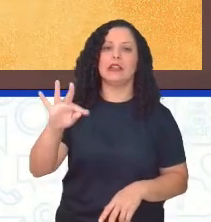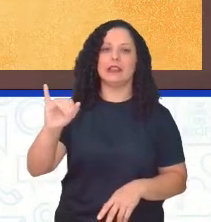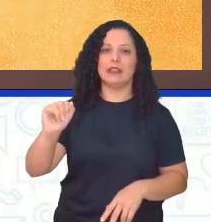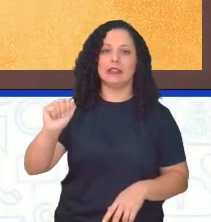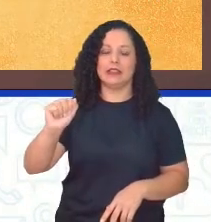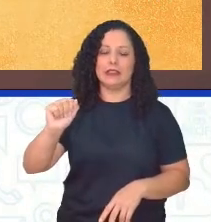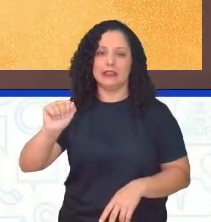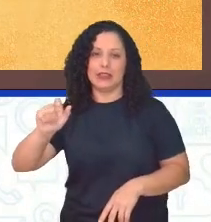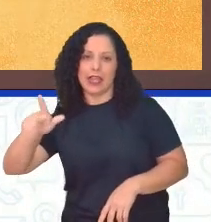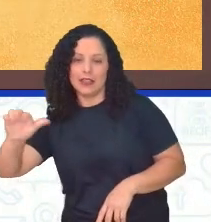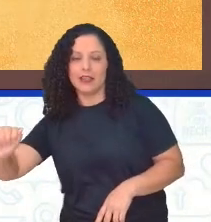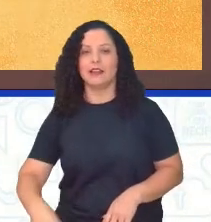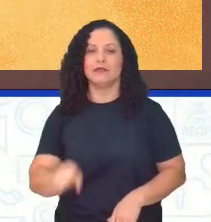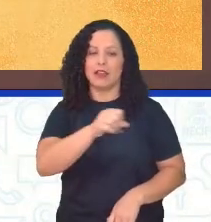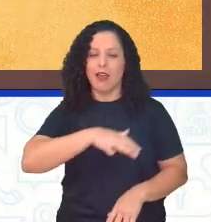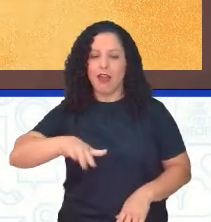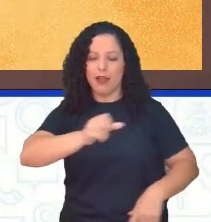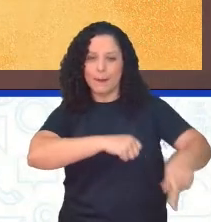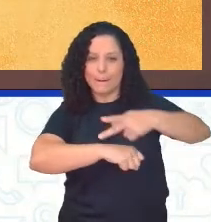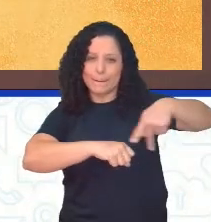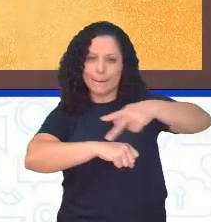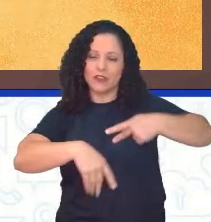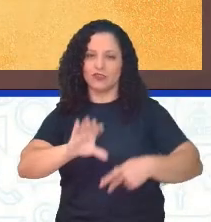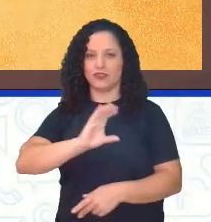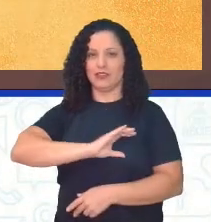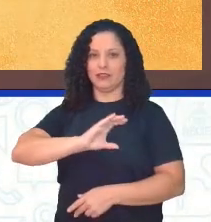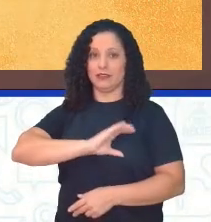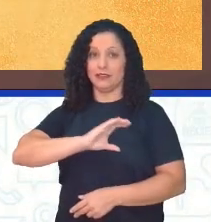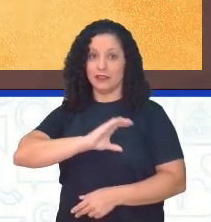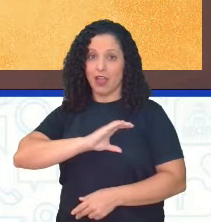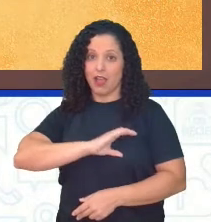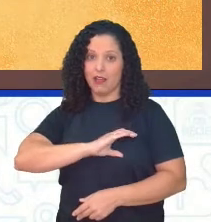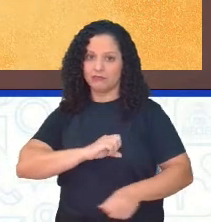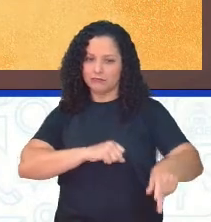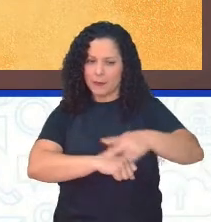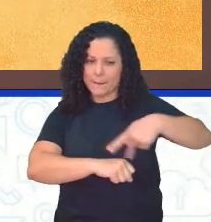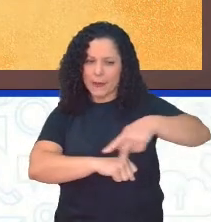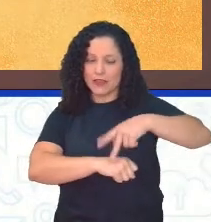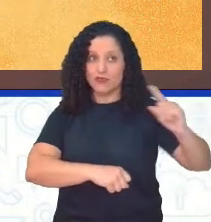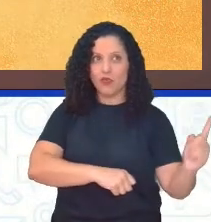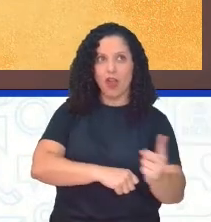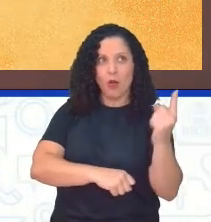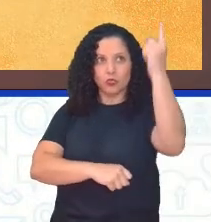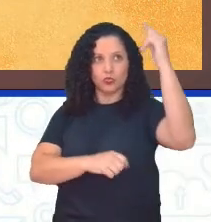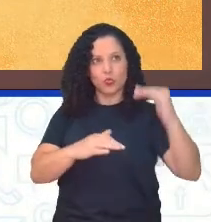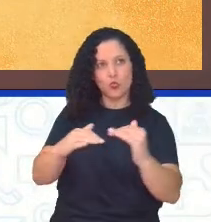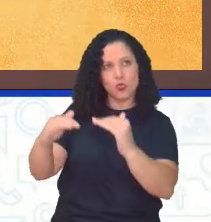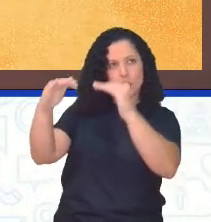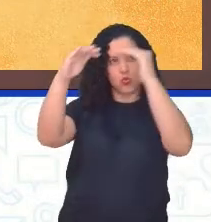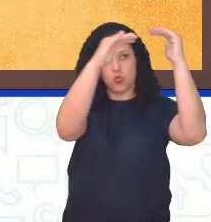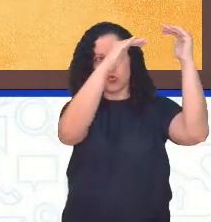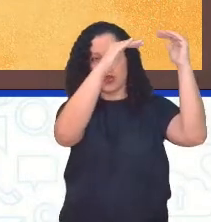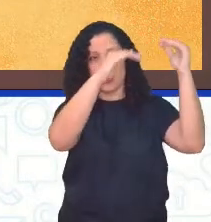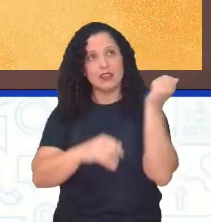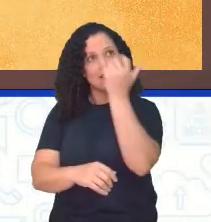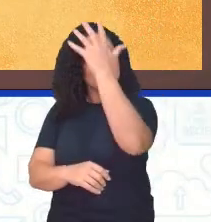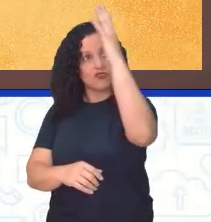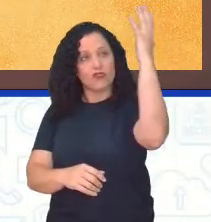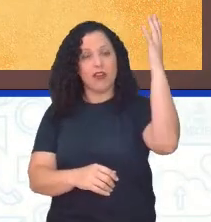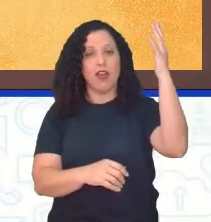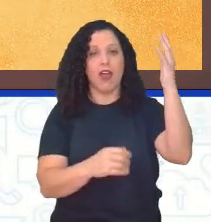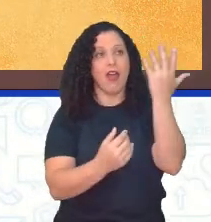Canadá, né, naquela região de altas latitudes, e essas árvores estão aí, ó, pegando